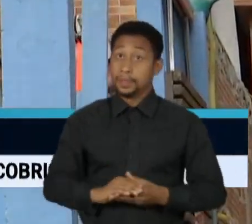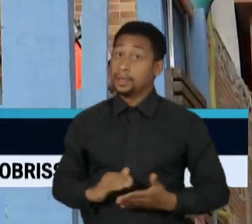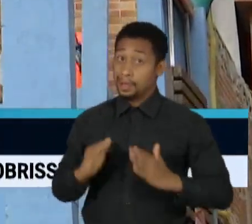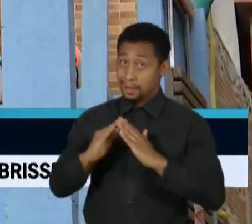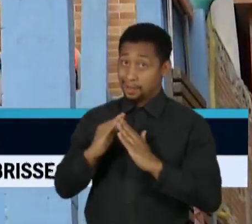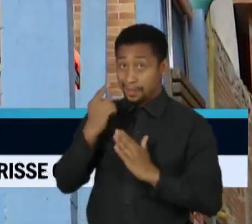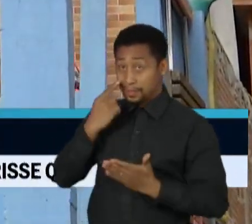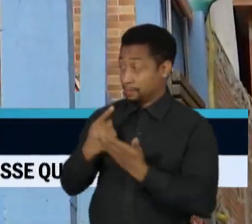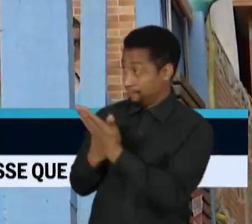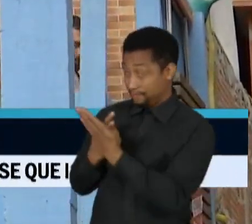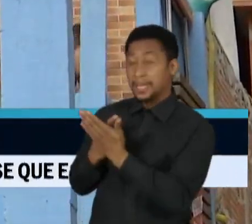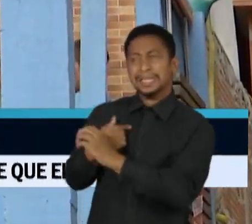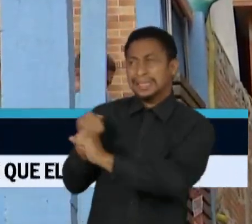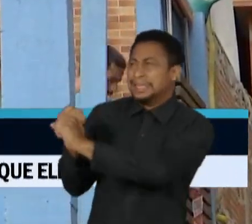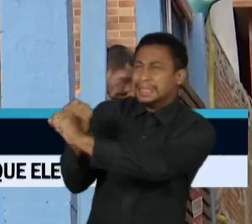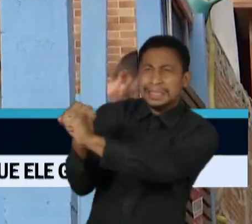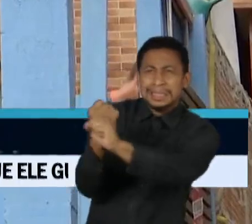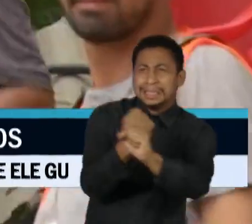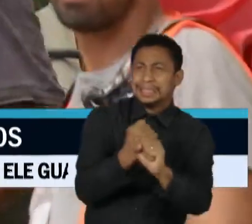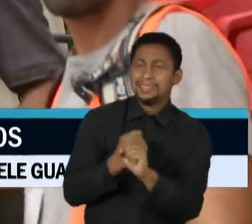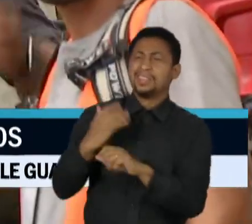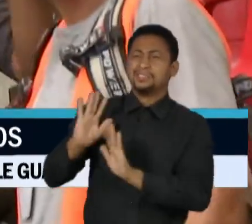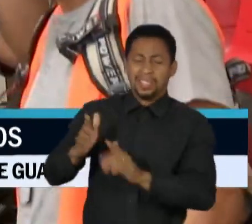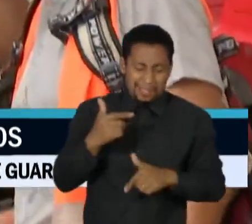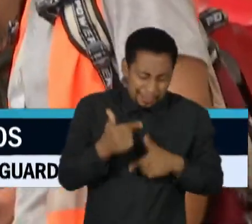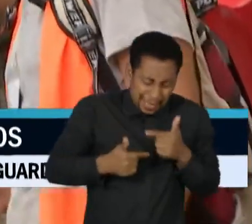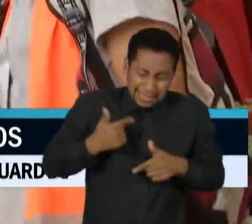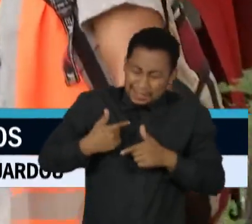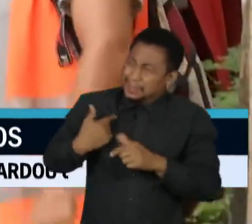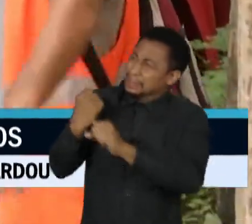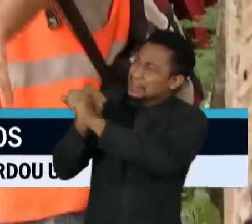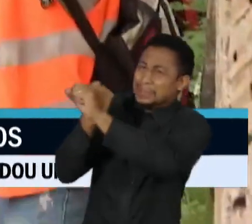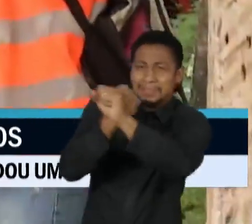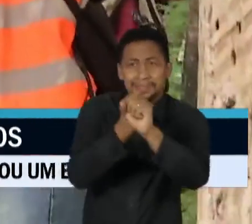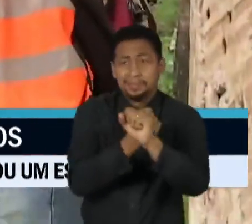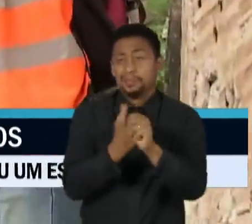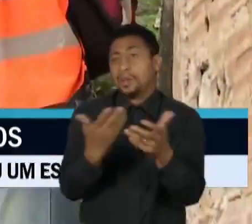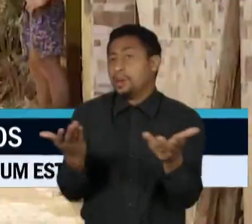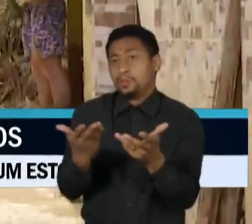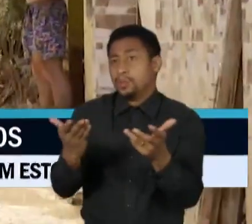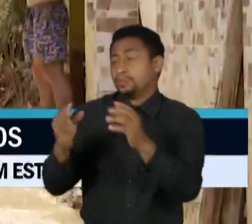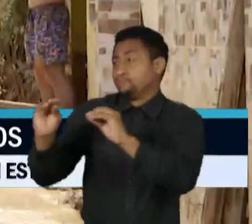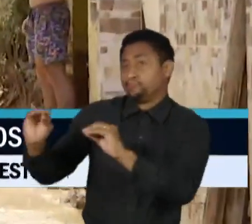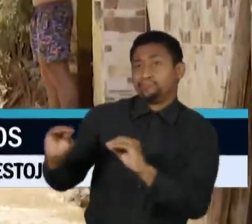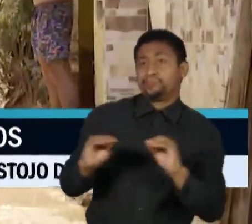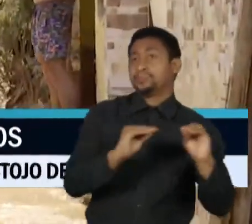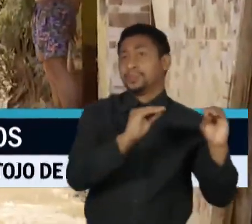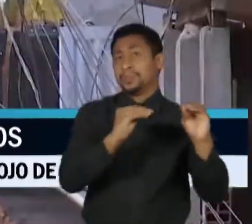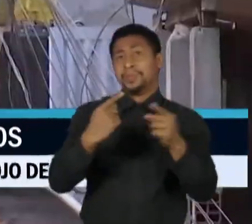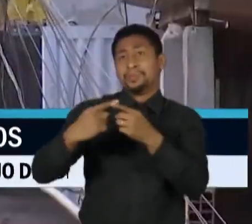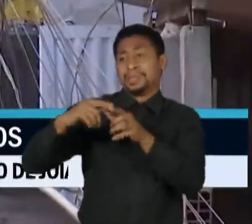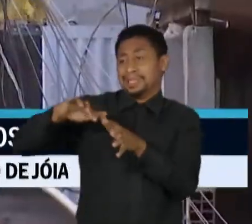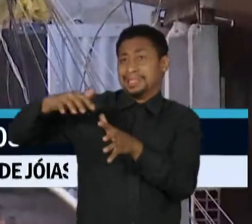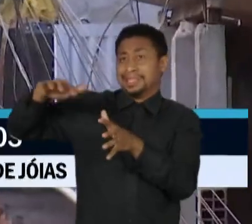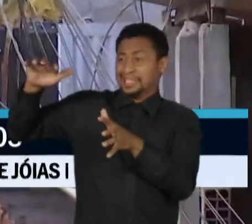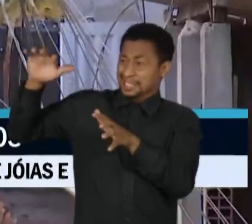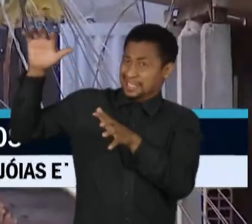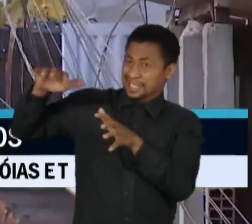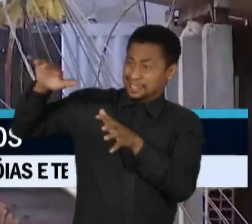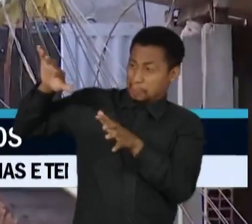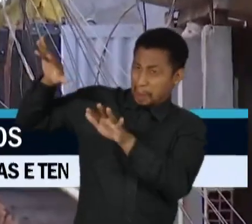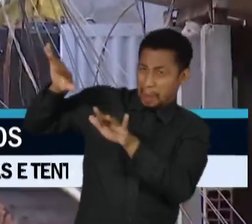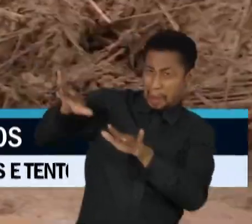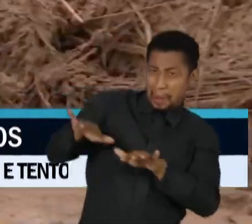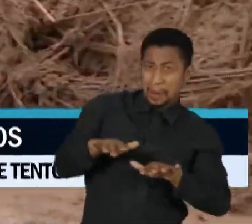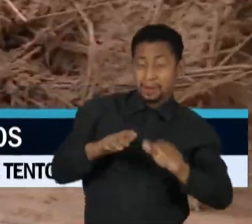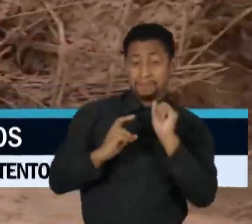construiu, com a experiência de uma vida toda trabalhando como pedreiro, precisou ser desocupada depois do deslizamento na Vila Saí, em